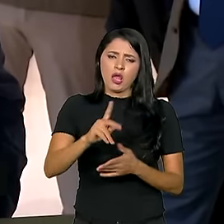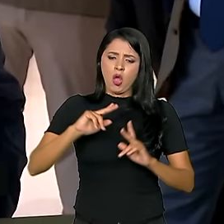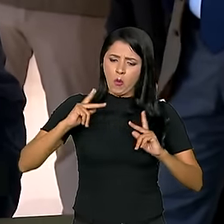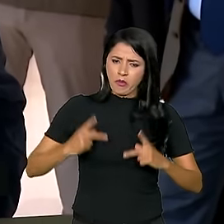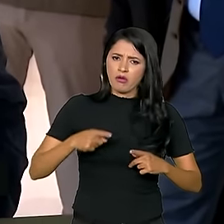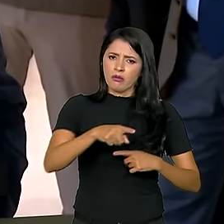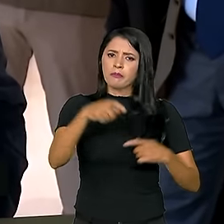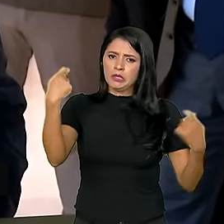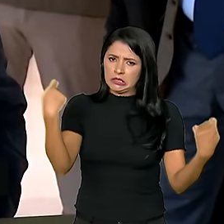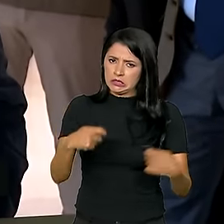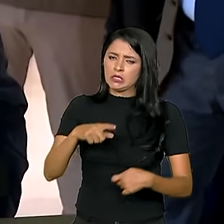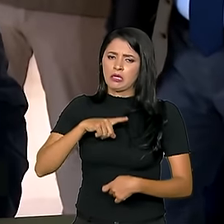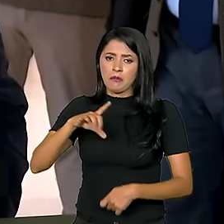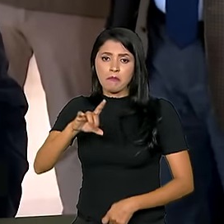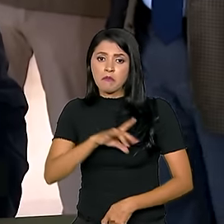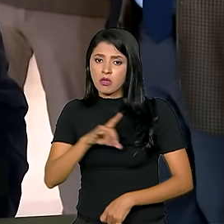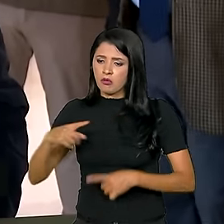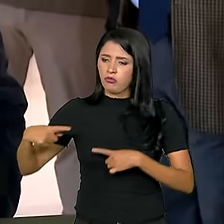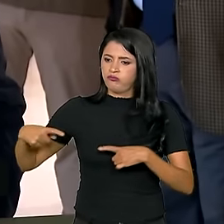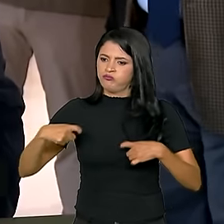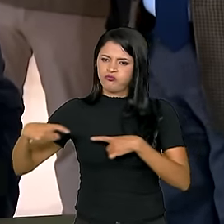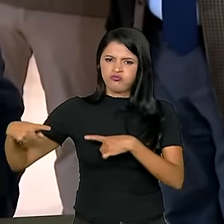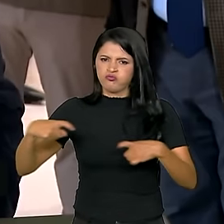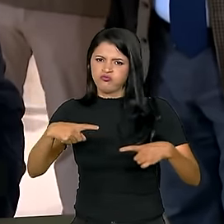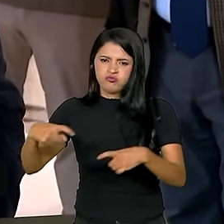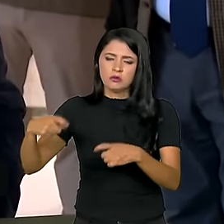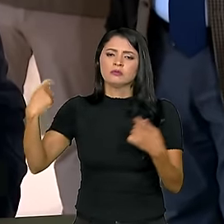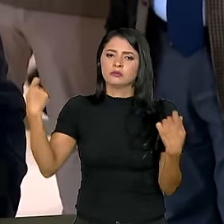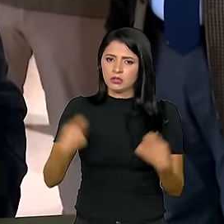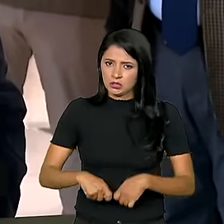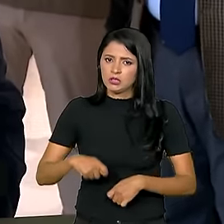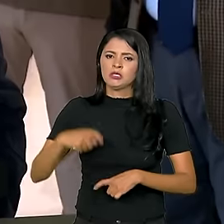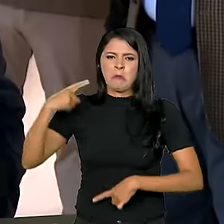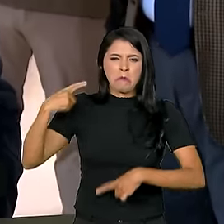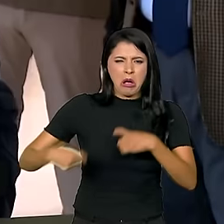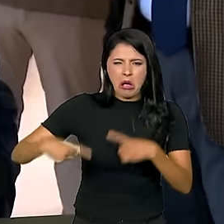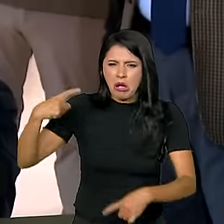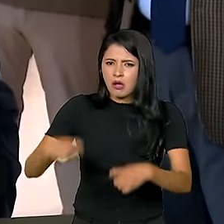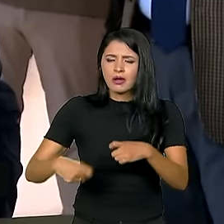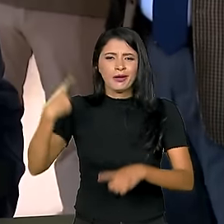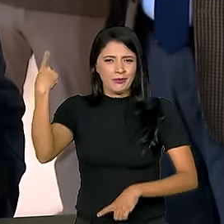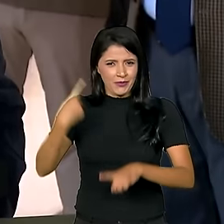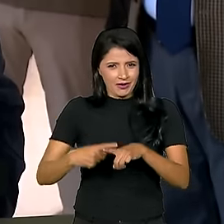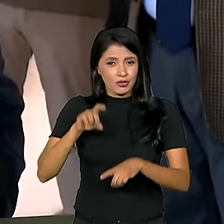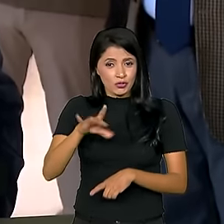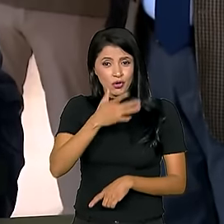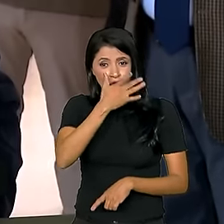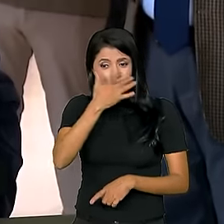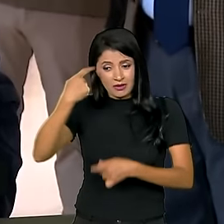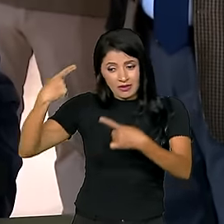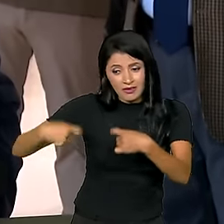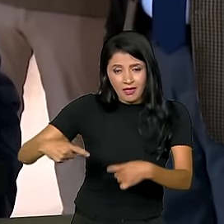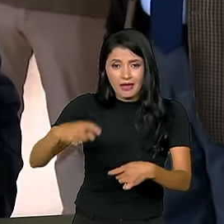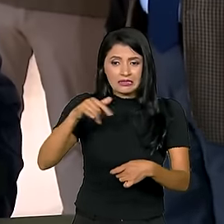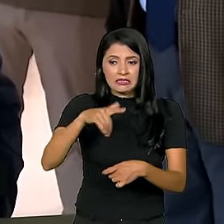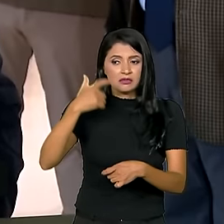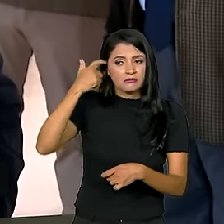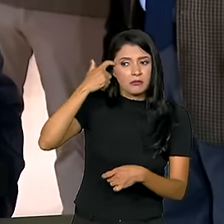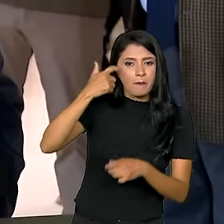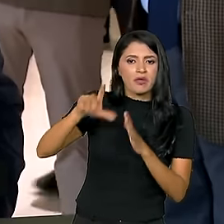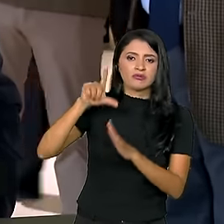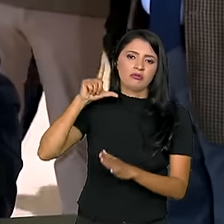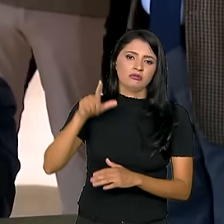deveria ter medo de guerra. A humanidade. Porque só faz guerra quando falta o bom senso.